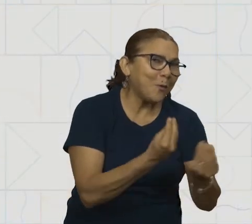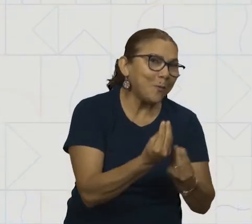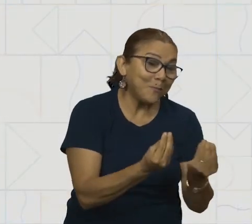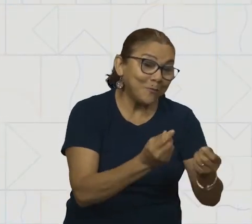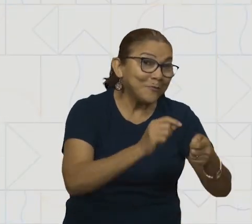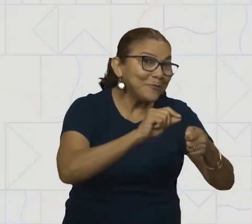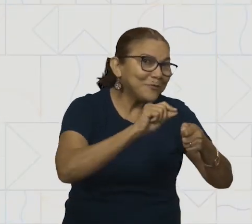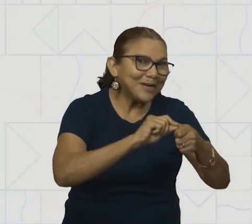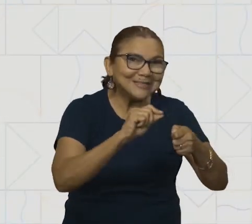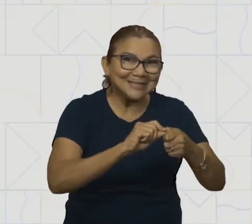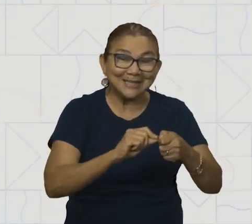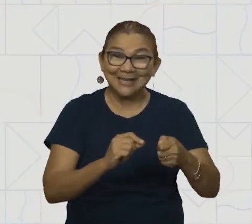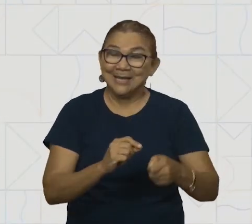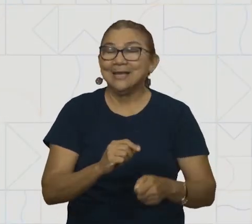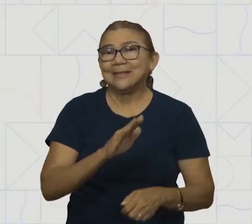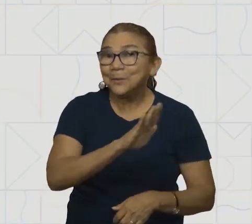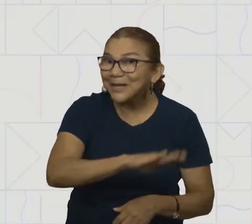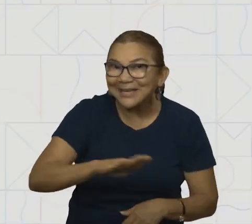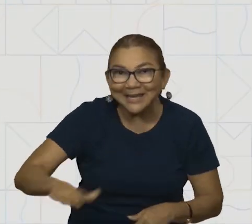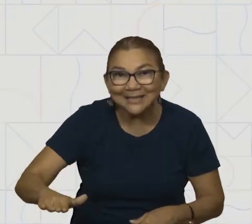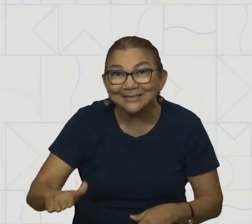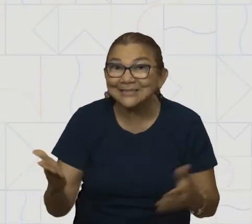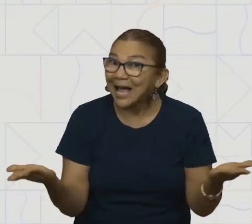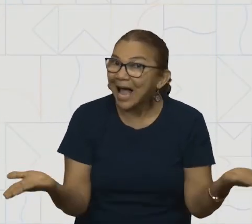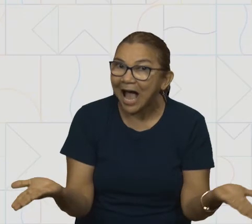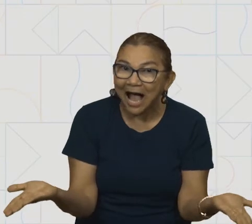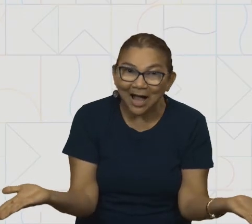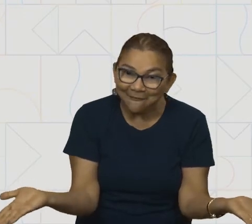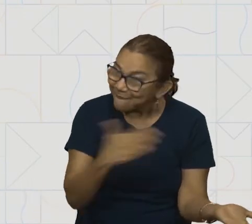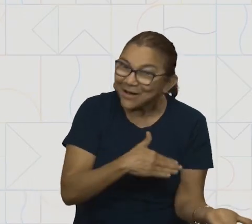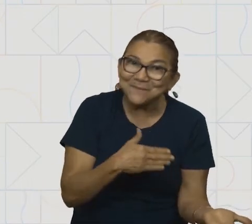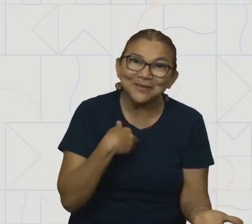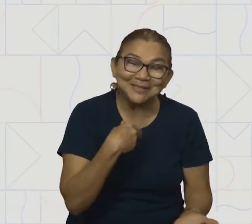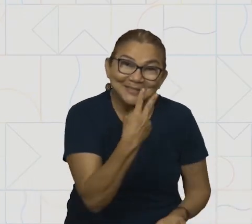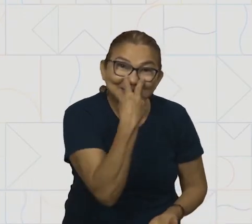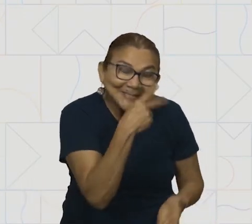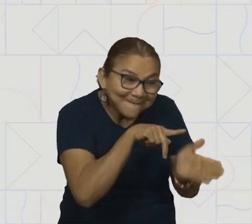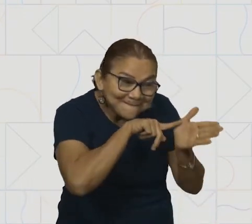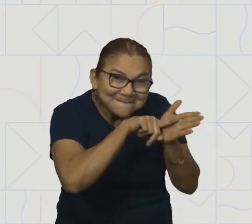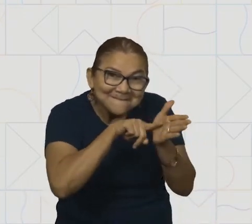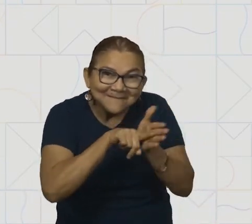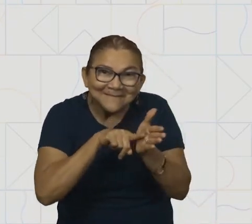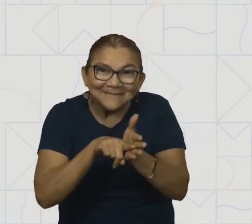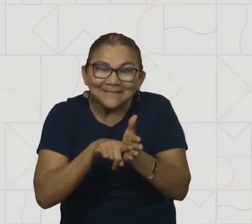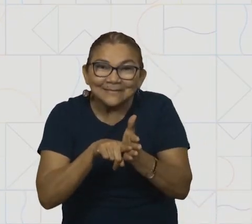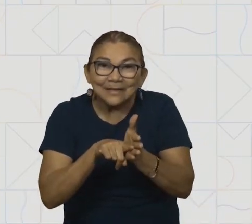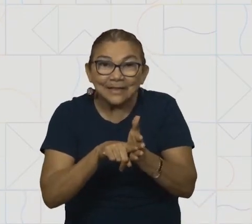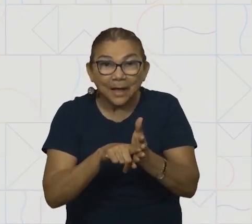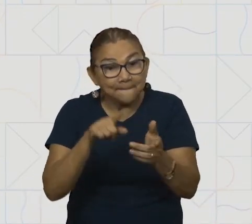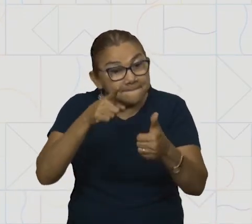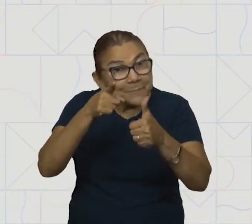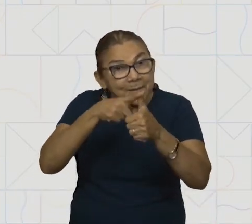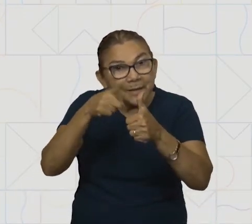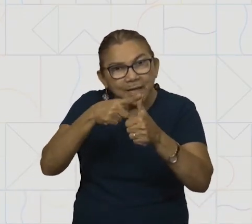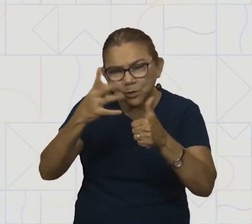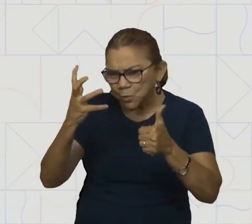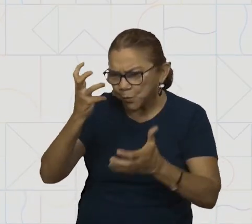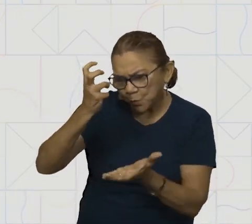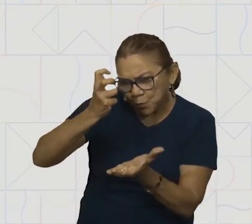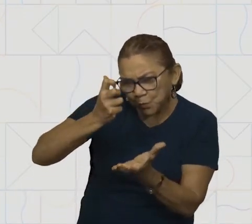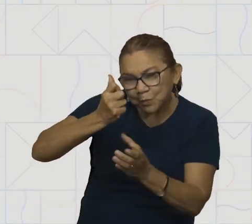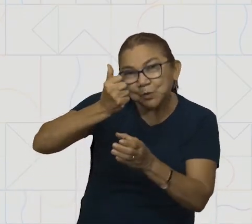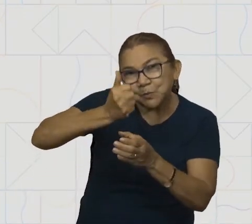Crianças, agora nós vamos investigar o nosso modo de preparo. Primeiro, esprema o limão